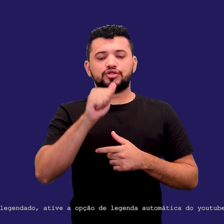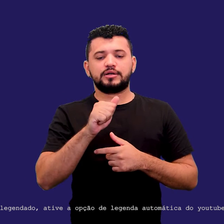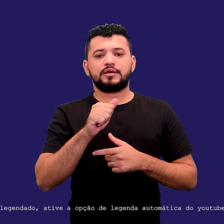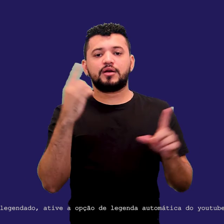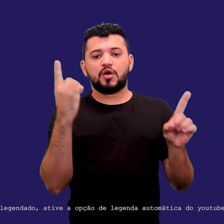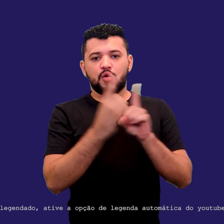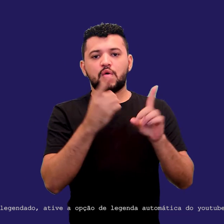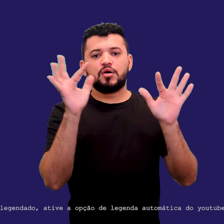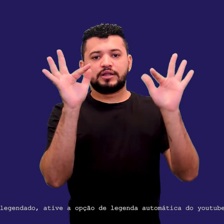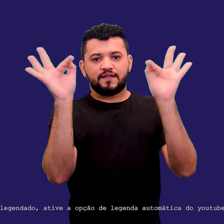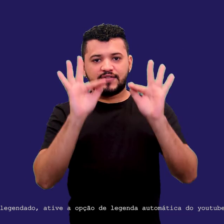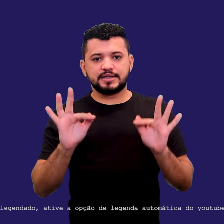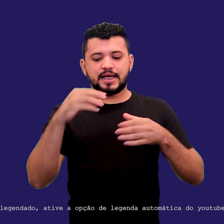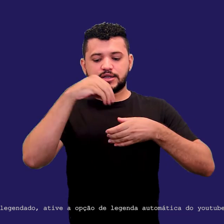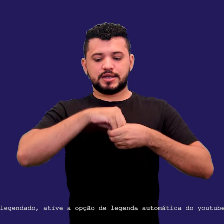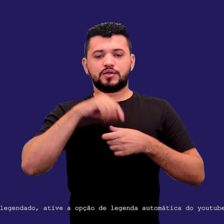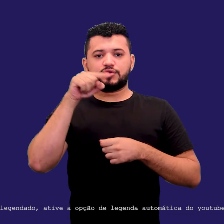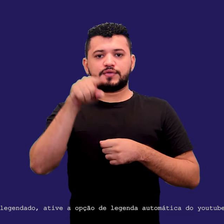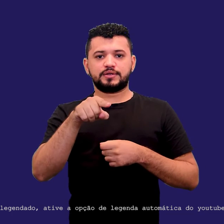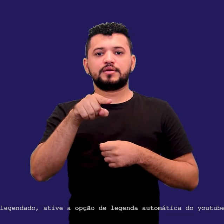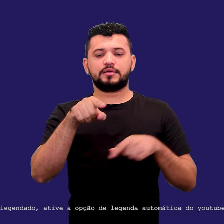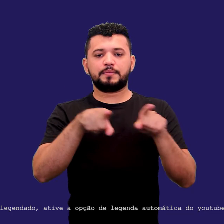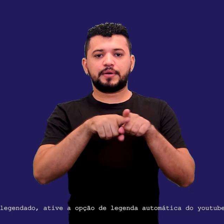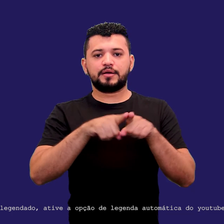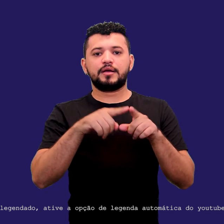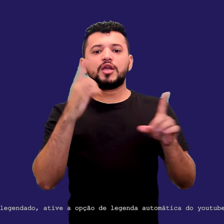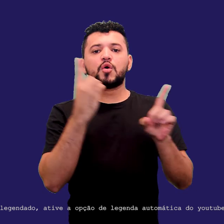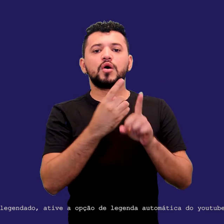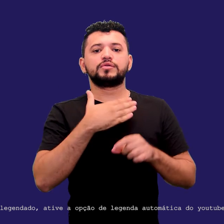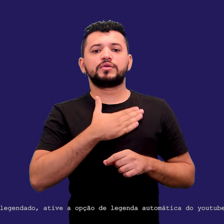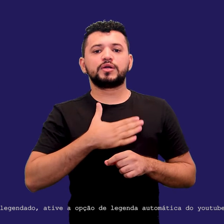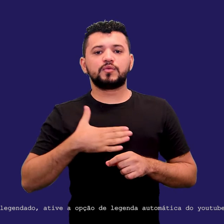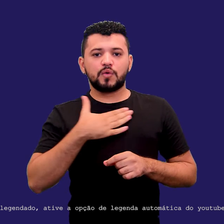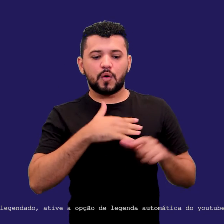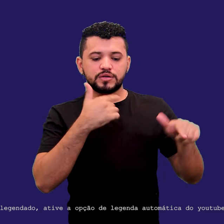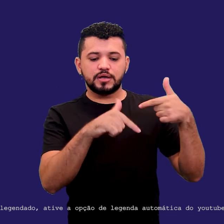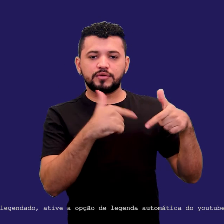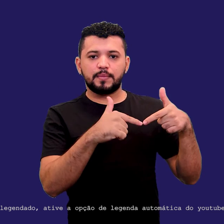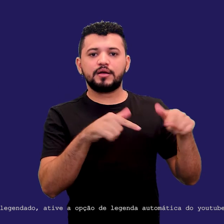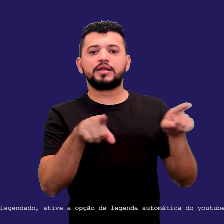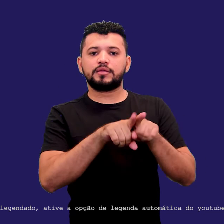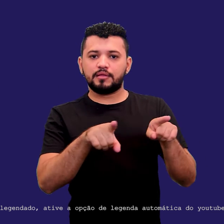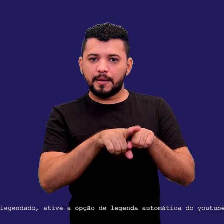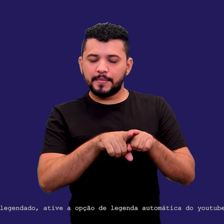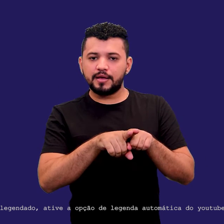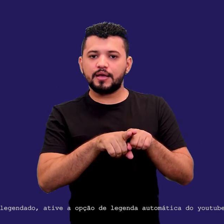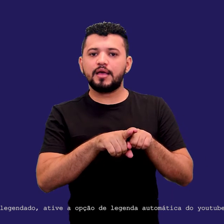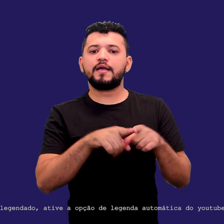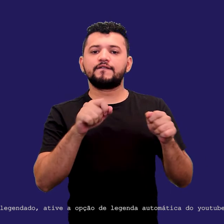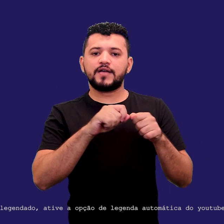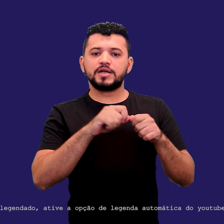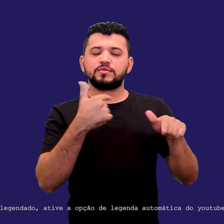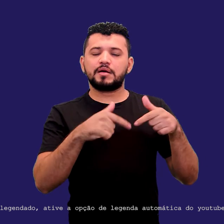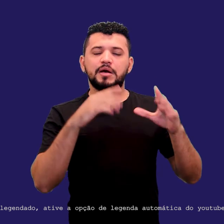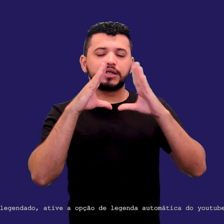encontre aquele trabalho que você realmente gosta de fazer, né? E trabalhe tranquilo, feliz e assim